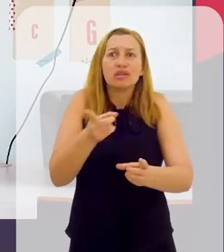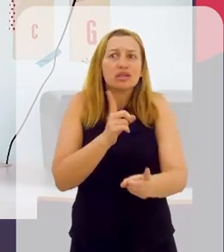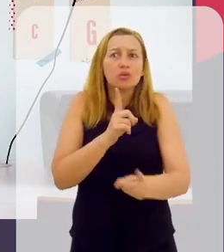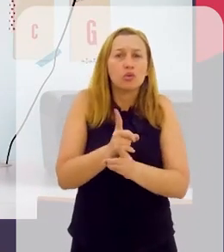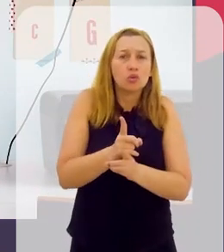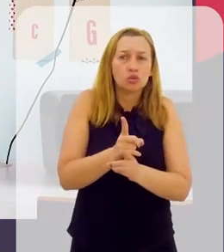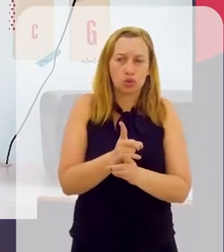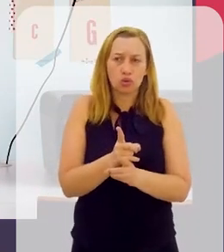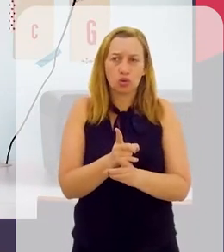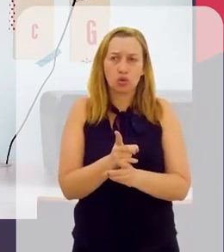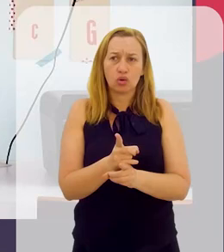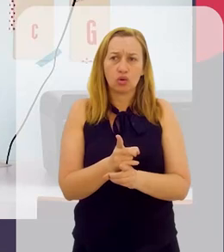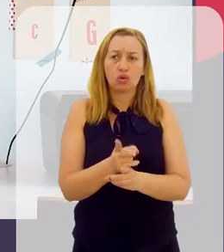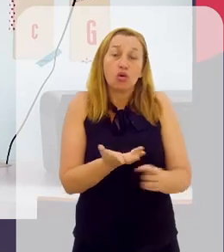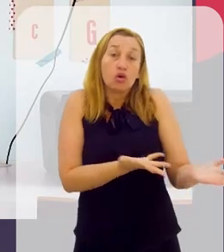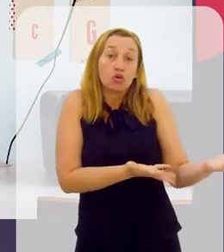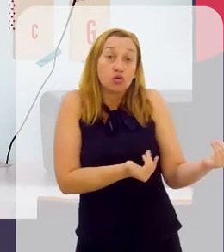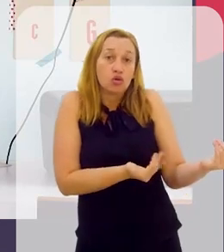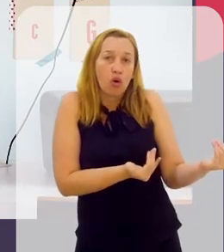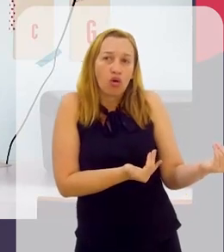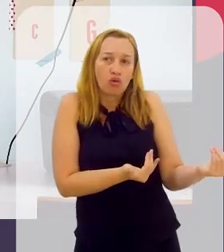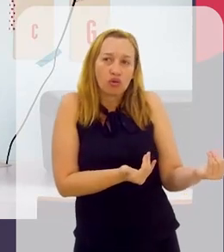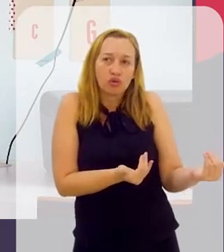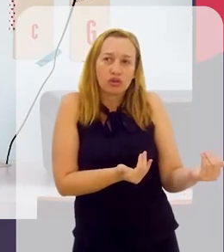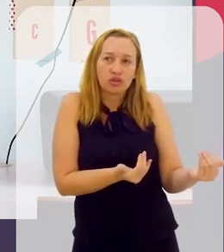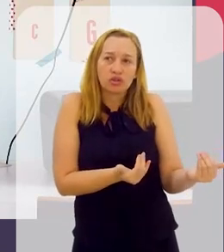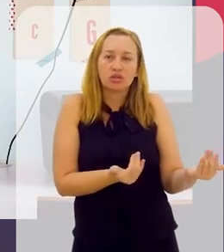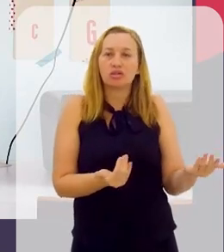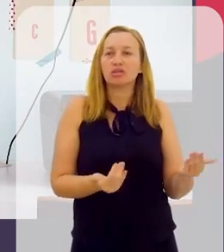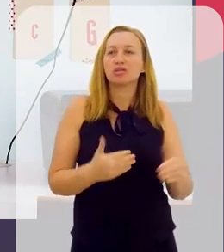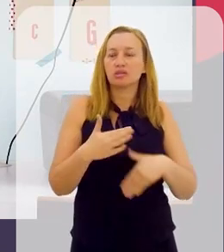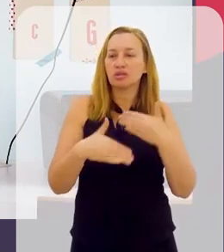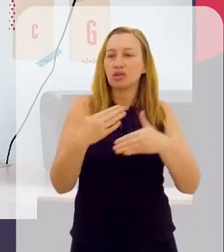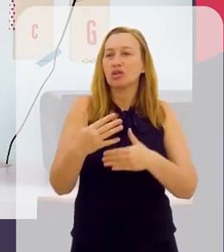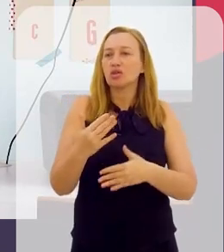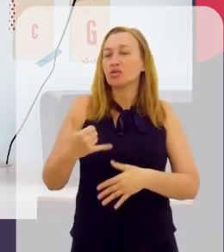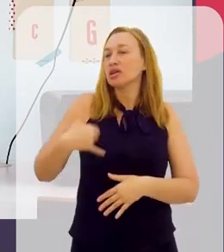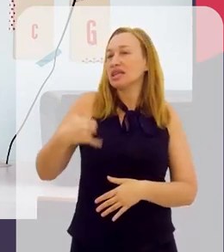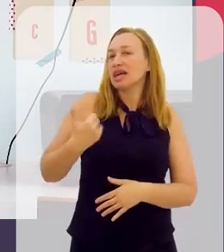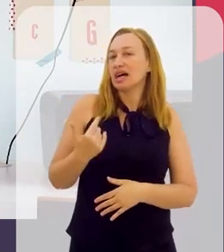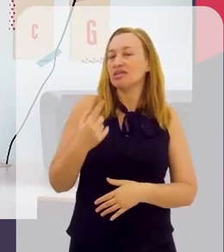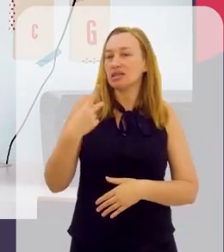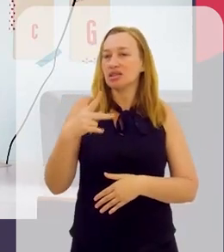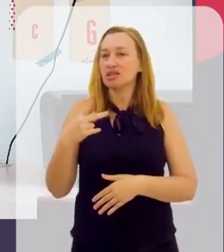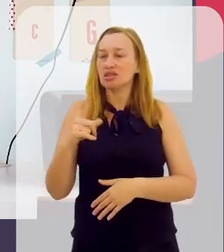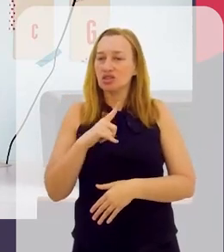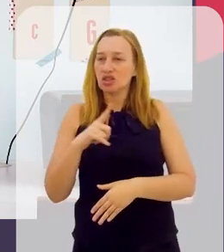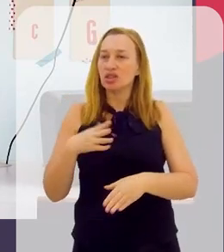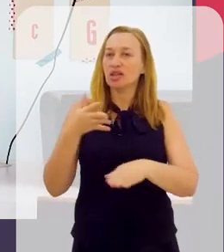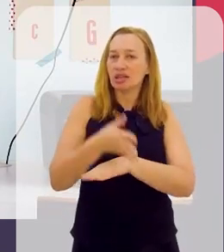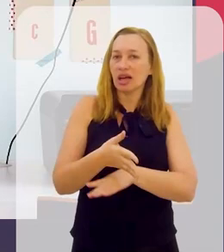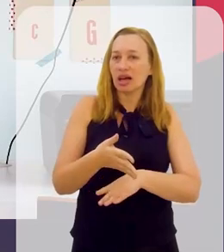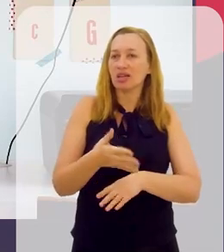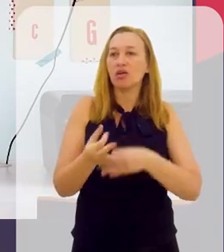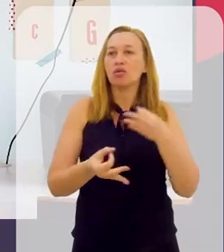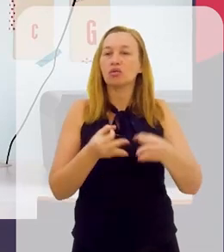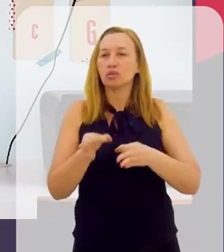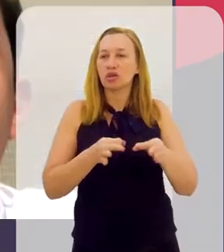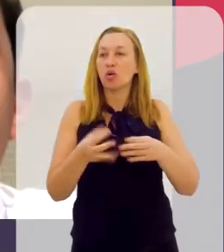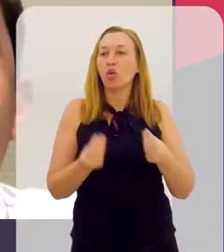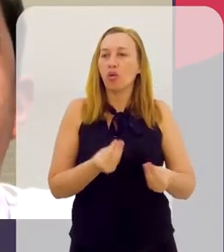descobriu o Jovens Talentos? Quantos anos você tinha e como é que foi a tua entrada no projeto?